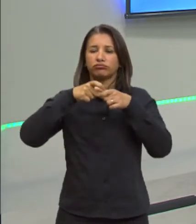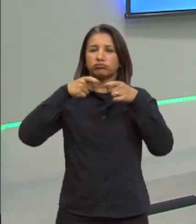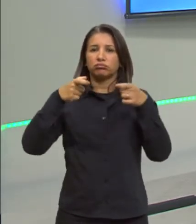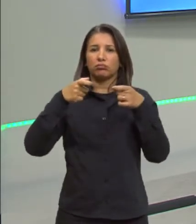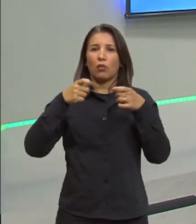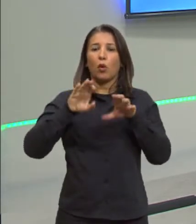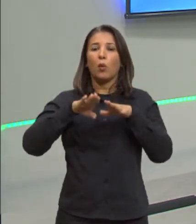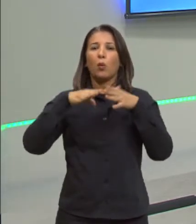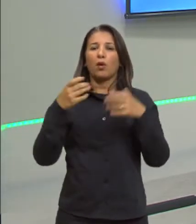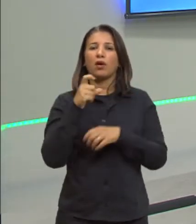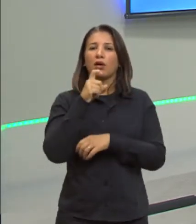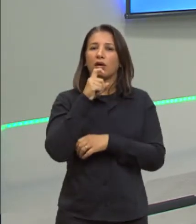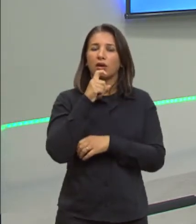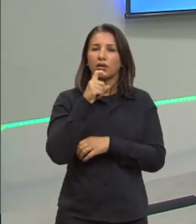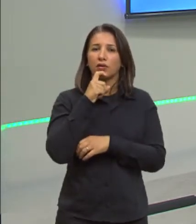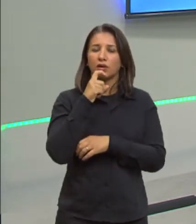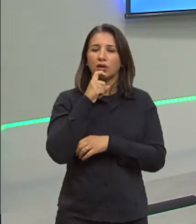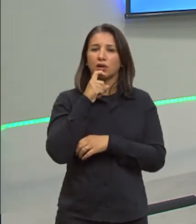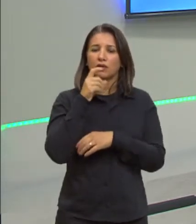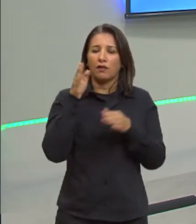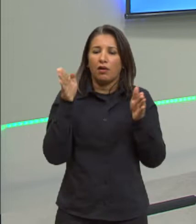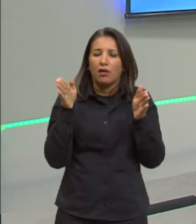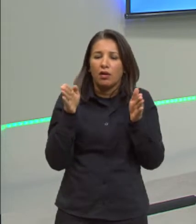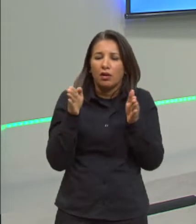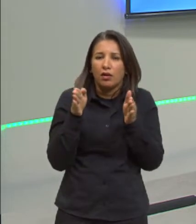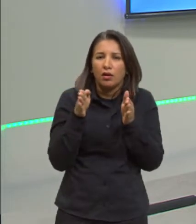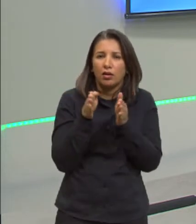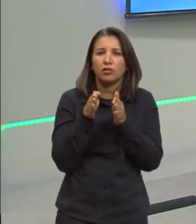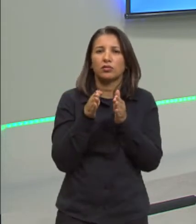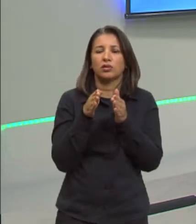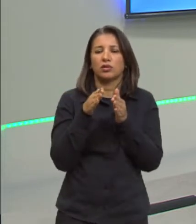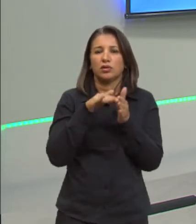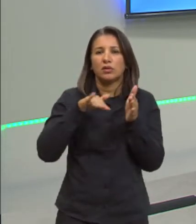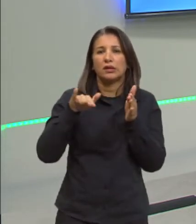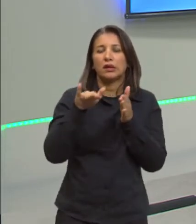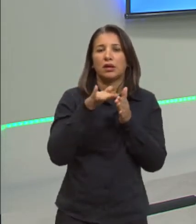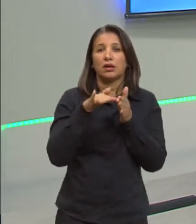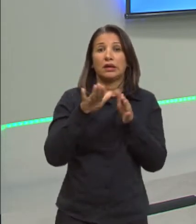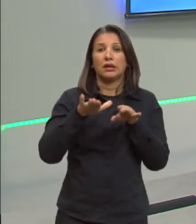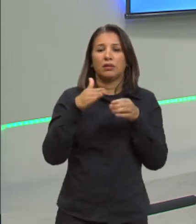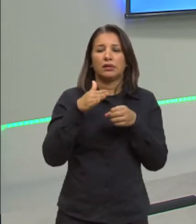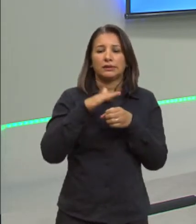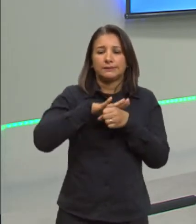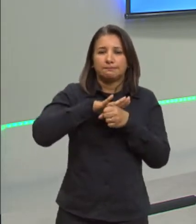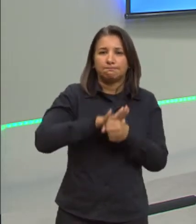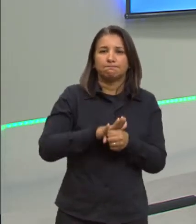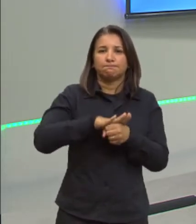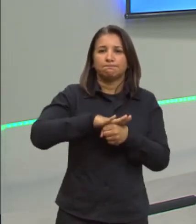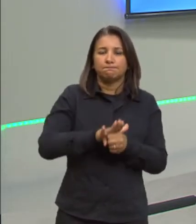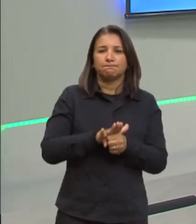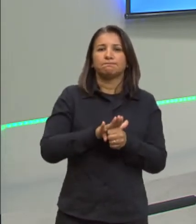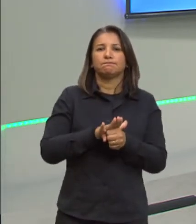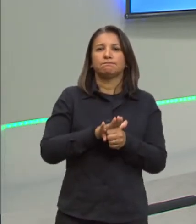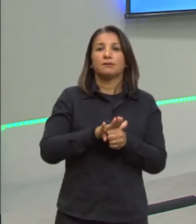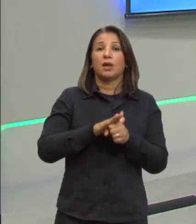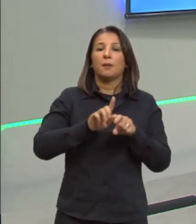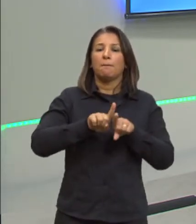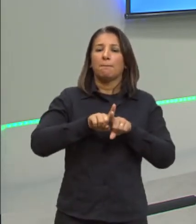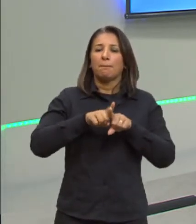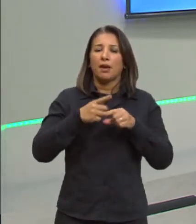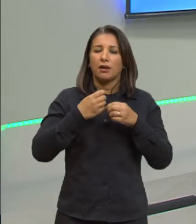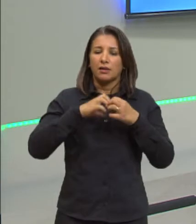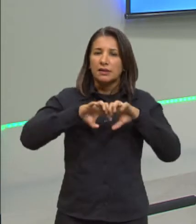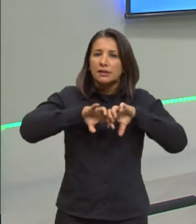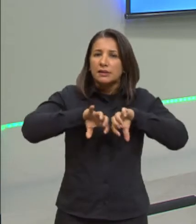quando ele resfria, ele vai reduzir o seu espaço muito mais. Então, ele aperta, ele pressiona. Para separar e